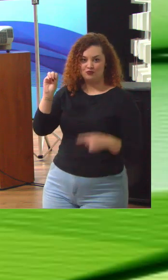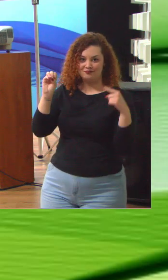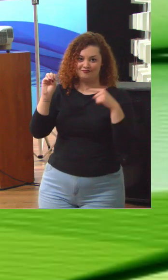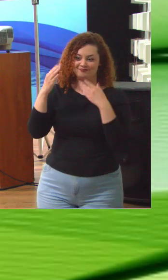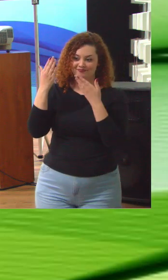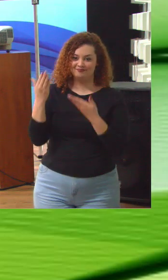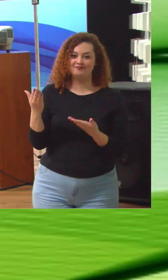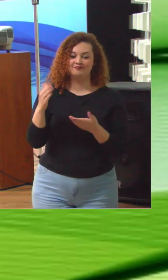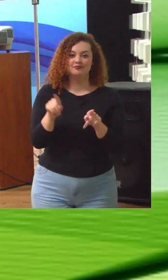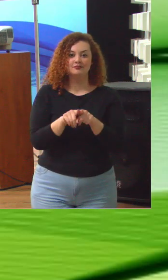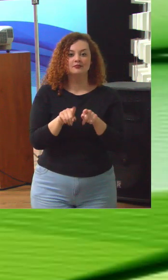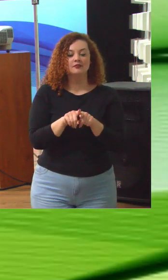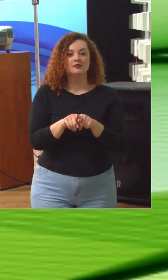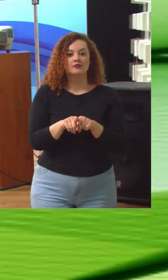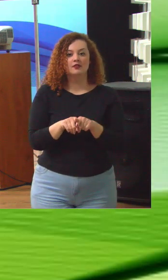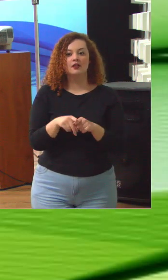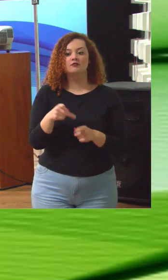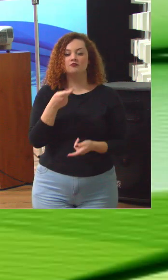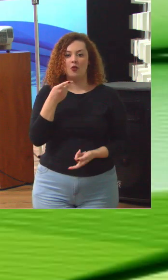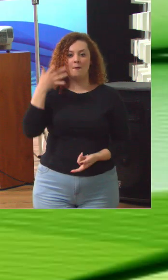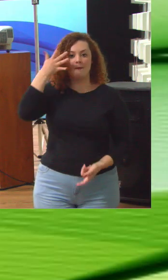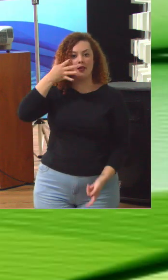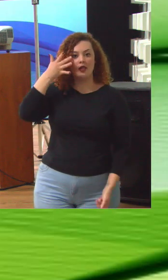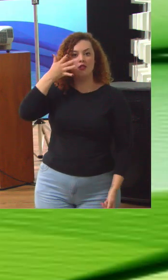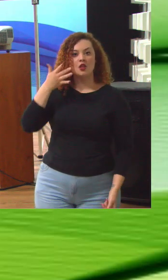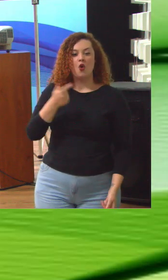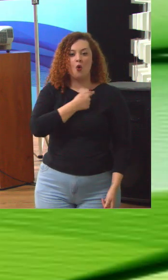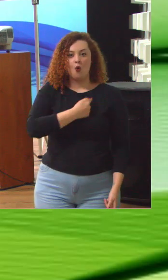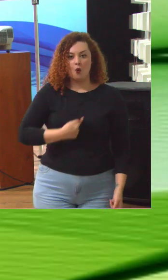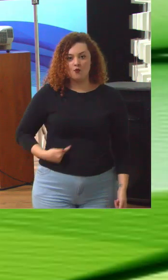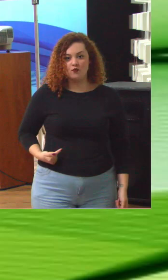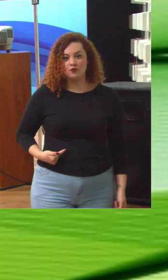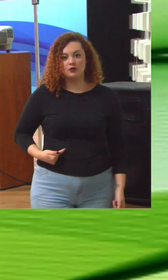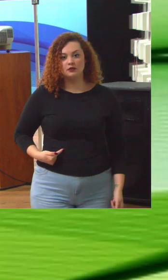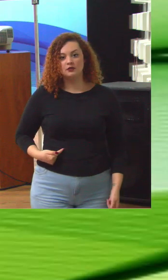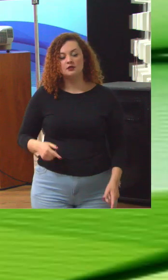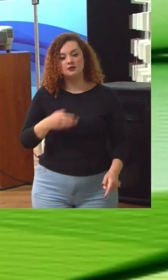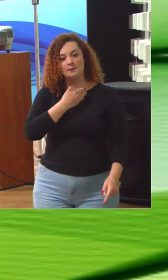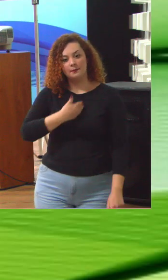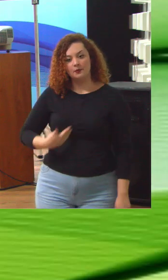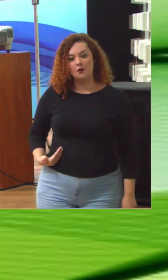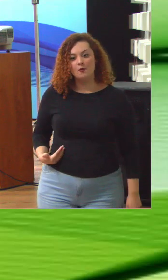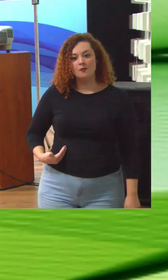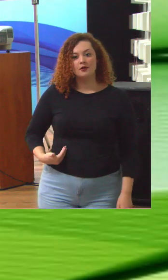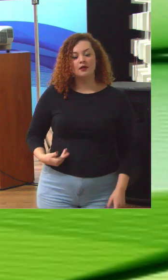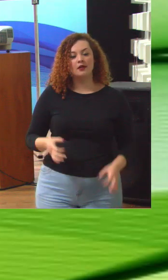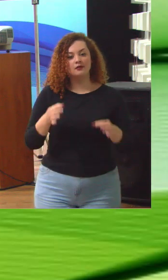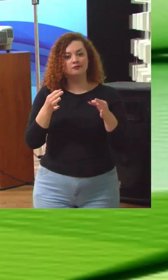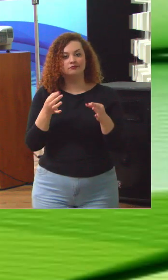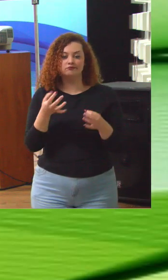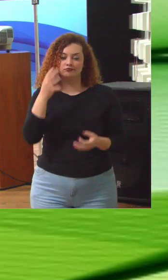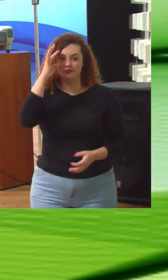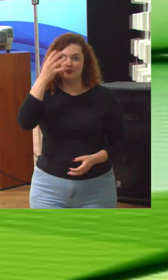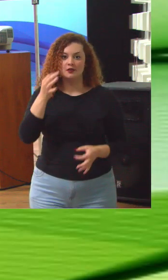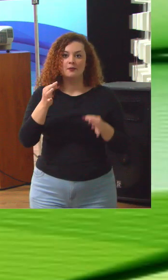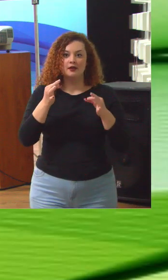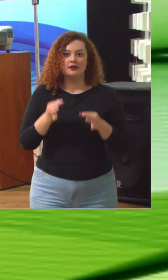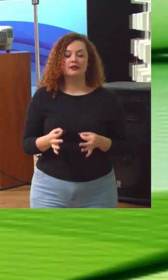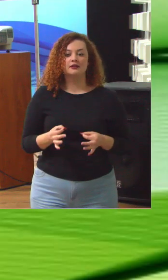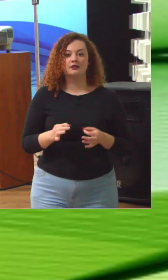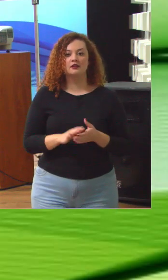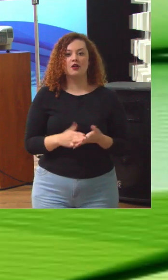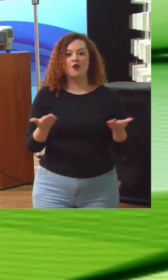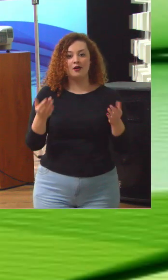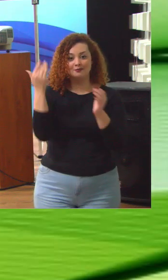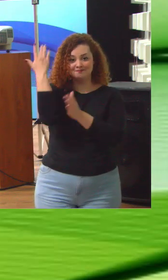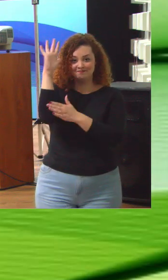que trouxe então governança pública uma contribuição para a integridade então só nos resta uma